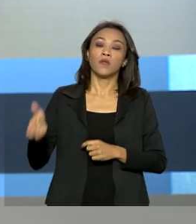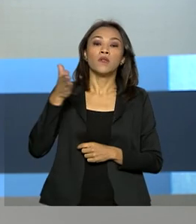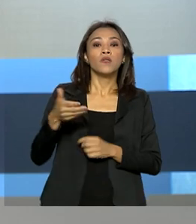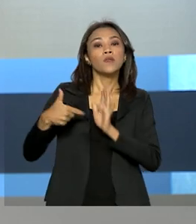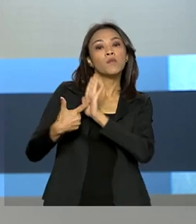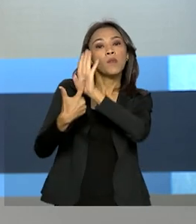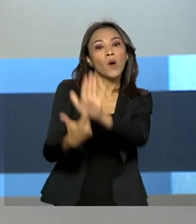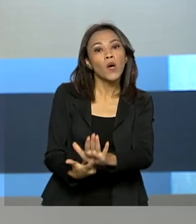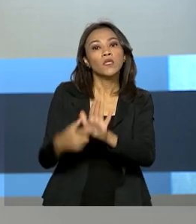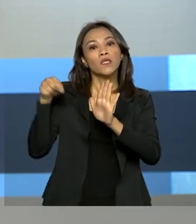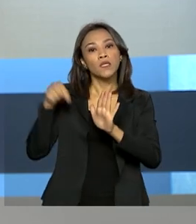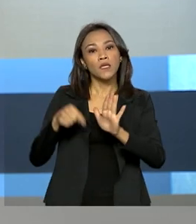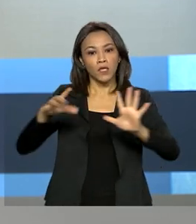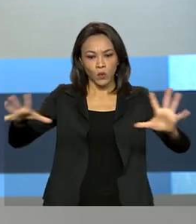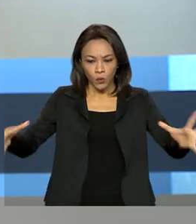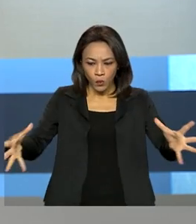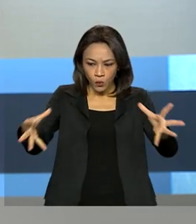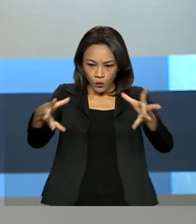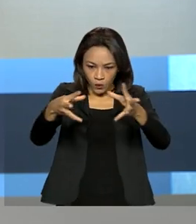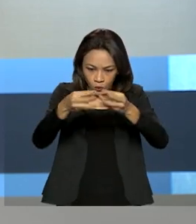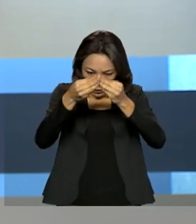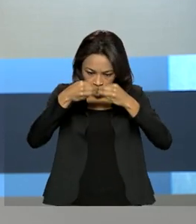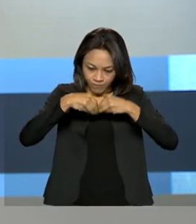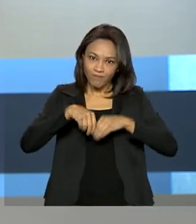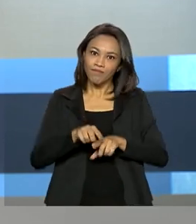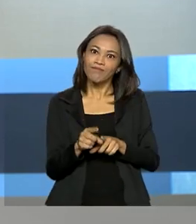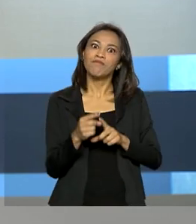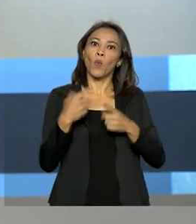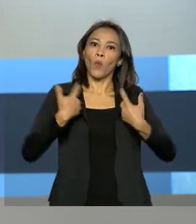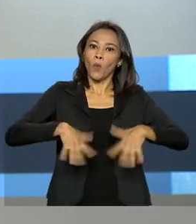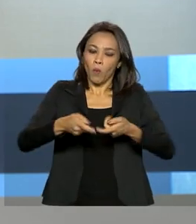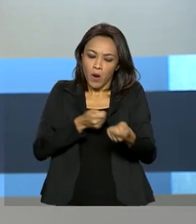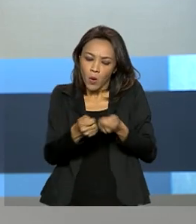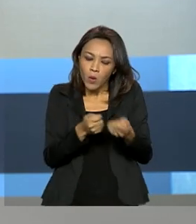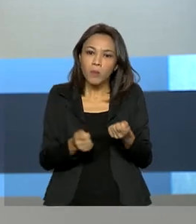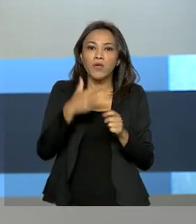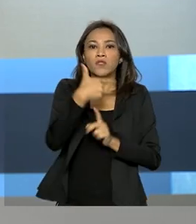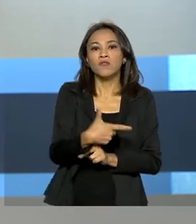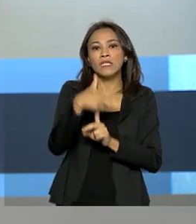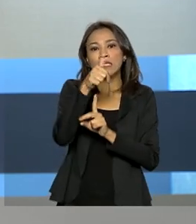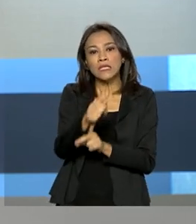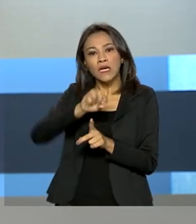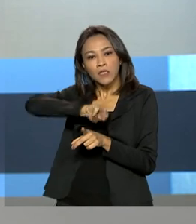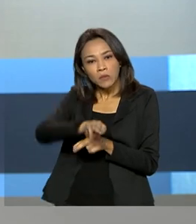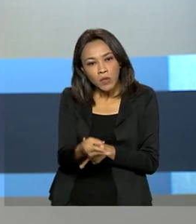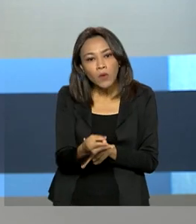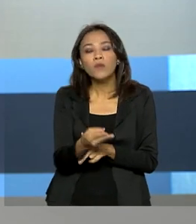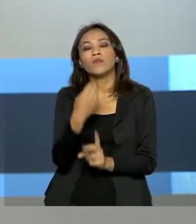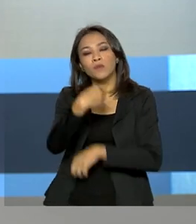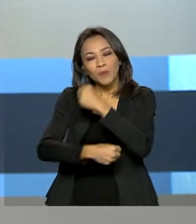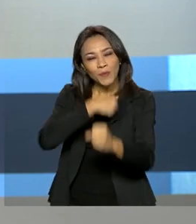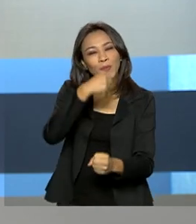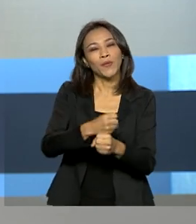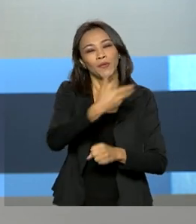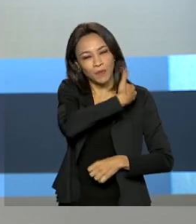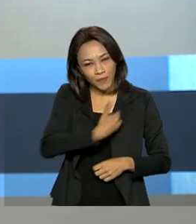a administração unificada deve gerar uma economia de 27 milhões de reais por ano aos cofres públicos.